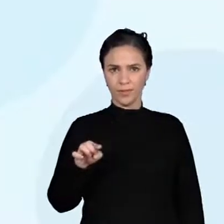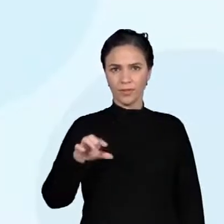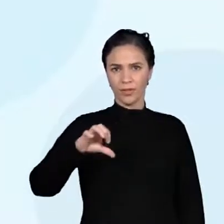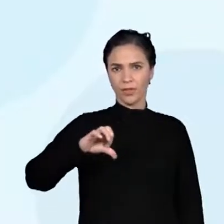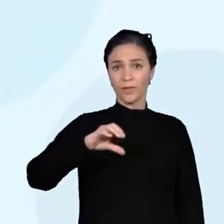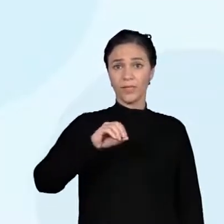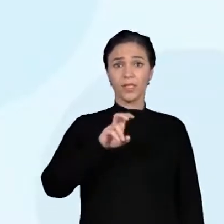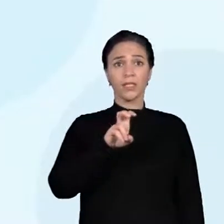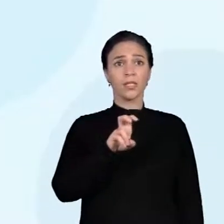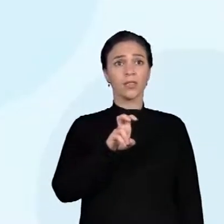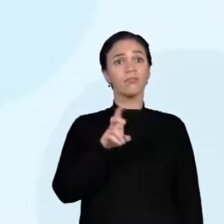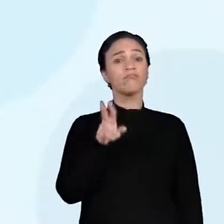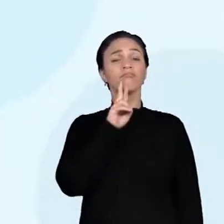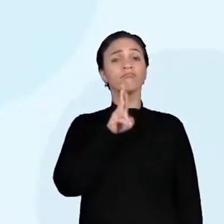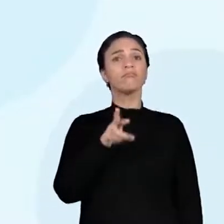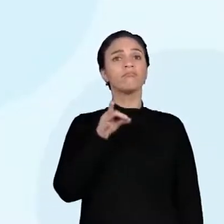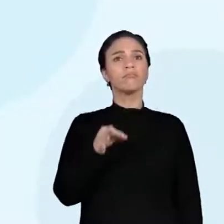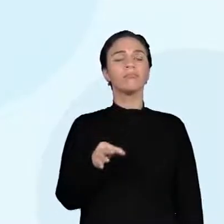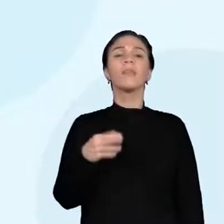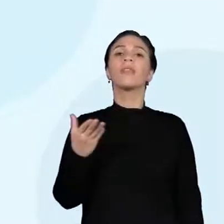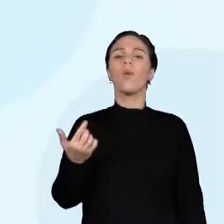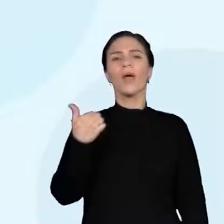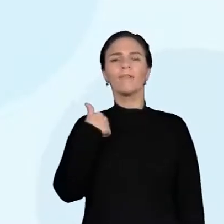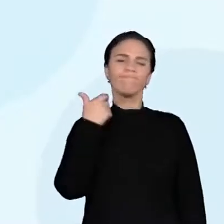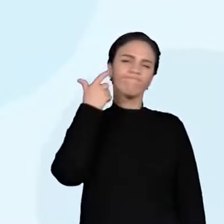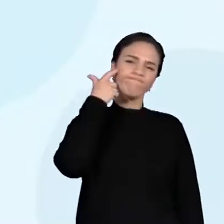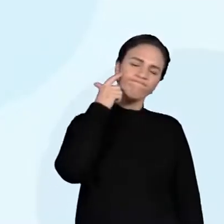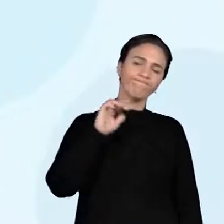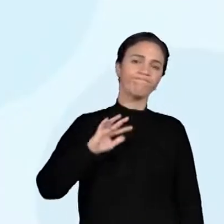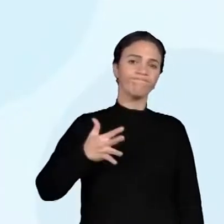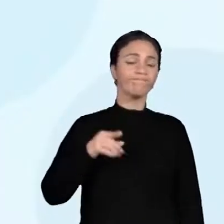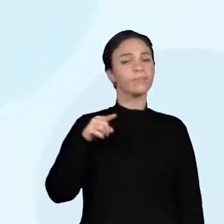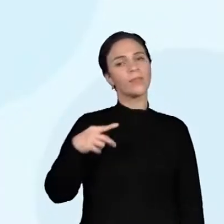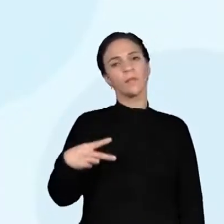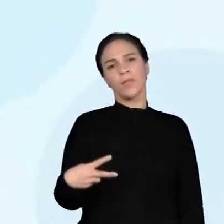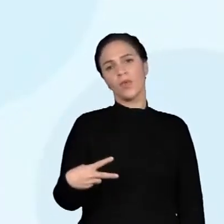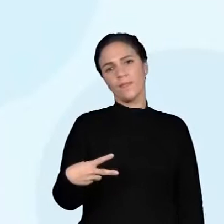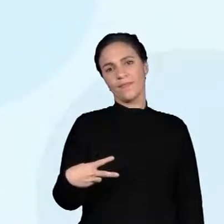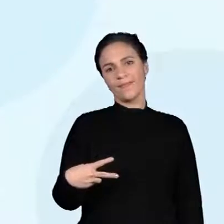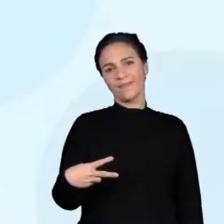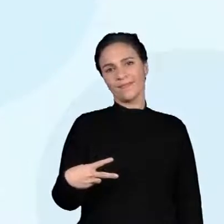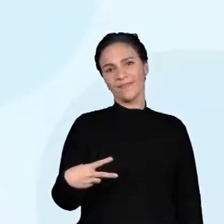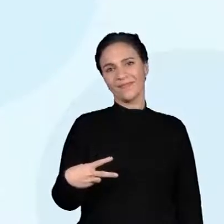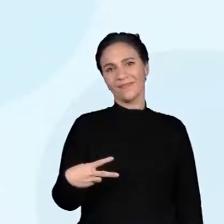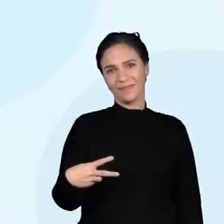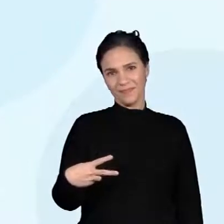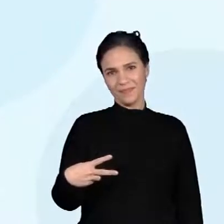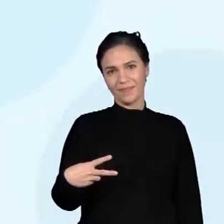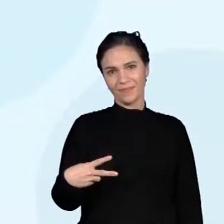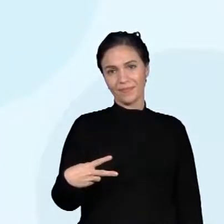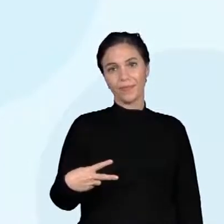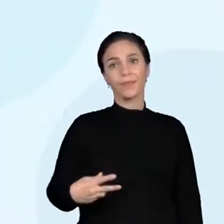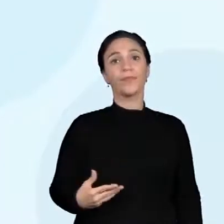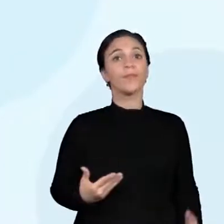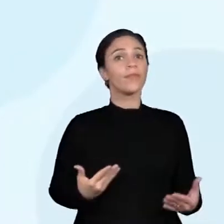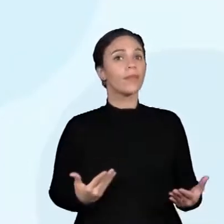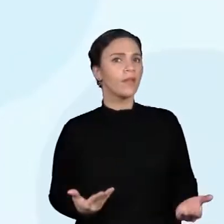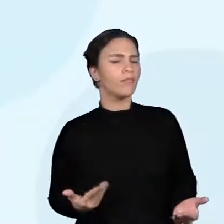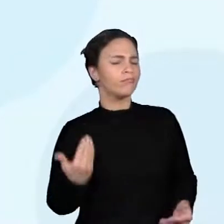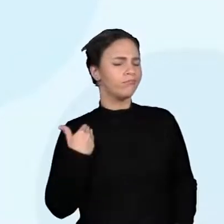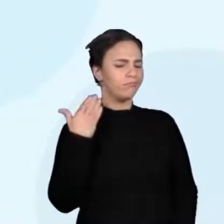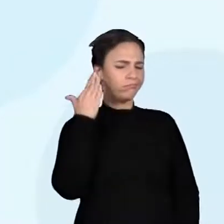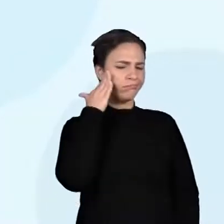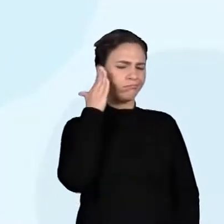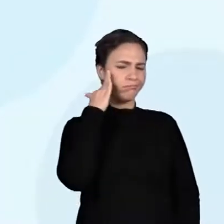a minha estimativa é menor do que o real resultado. Ah, eu tenho certeza